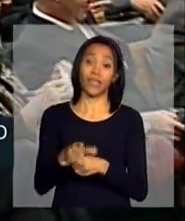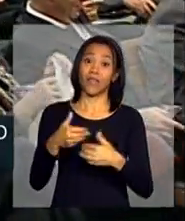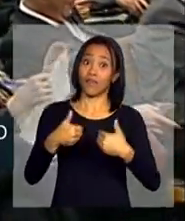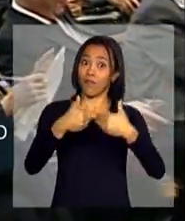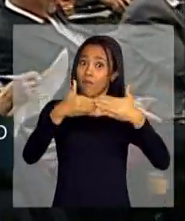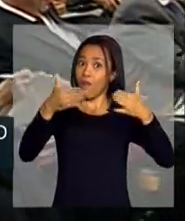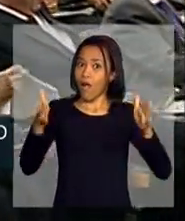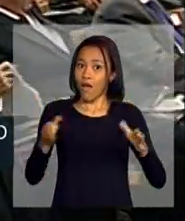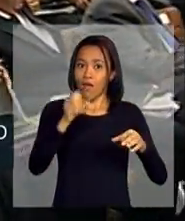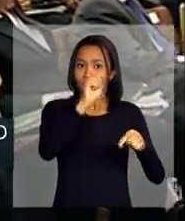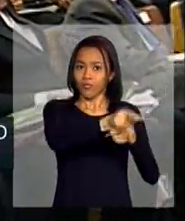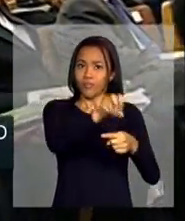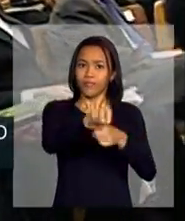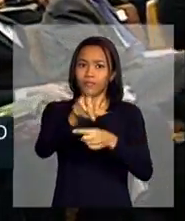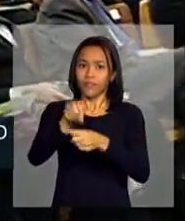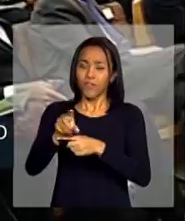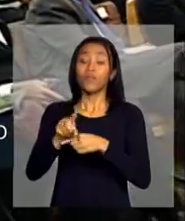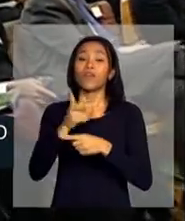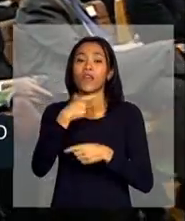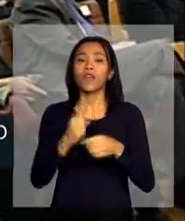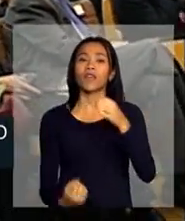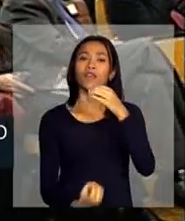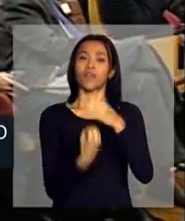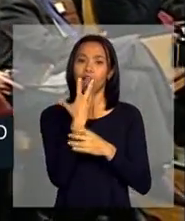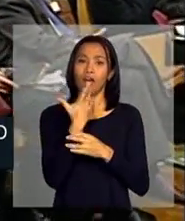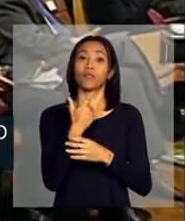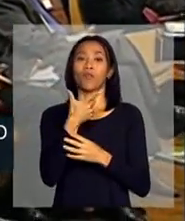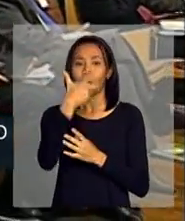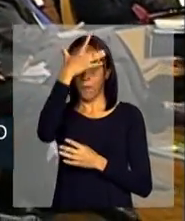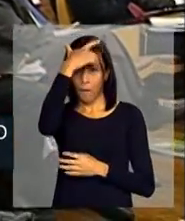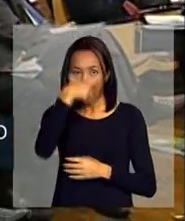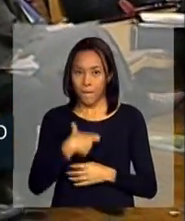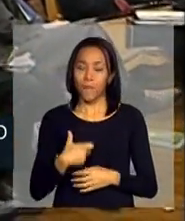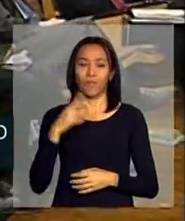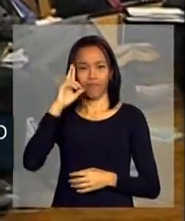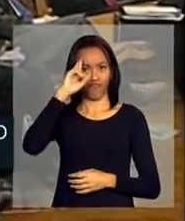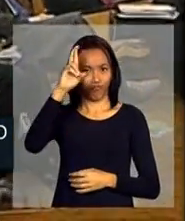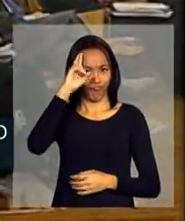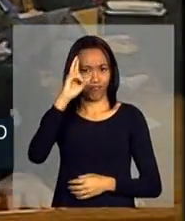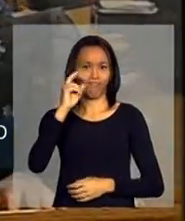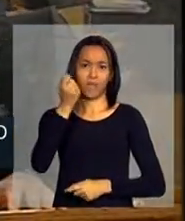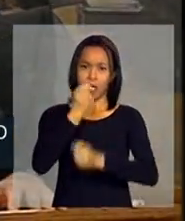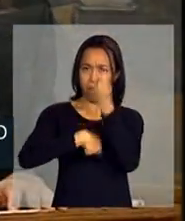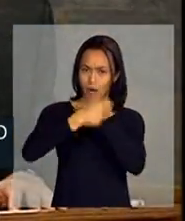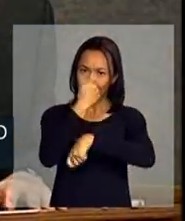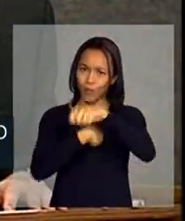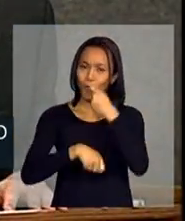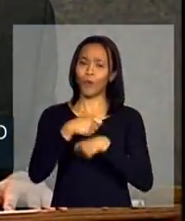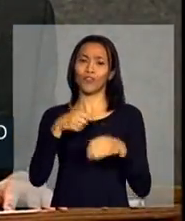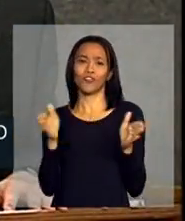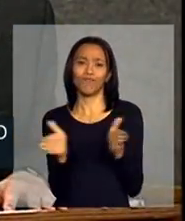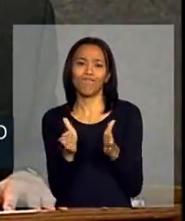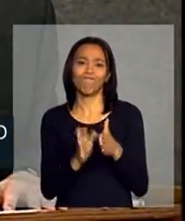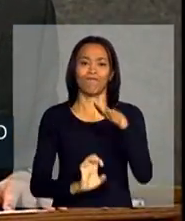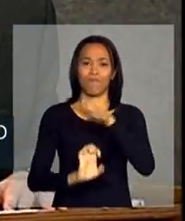foi criado pelos empreendedores de pequenas e médias empresas. Então,